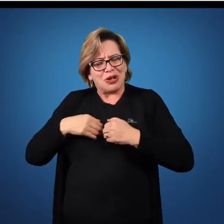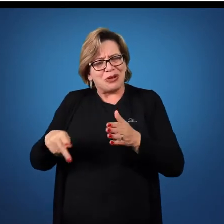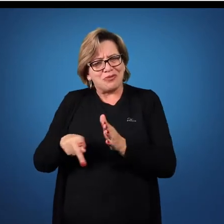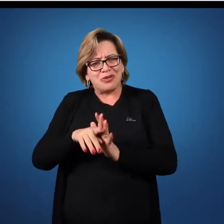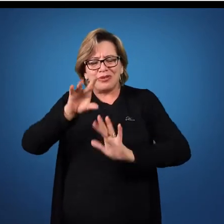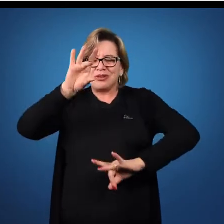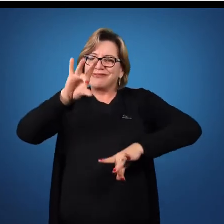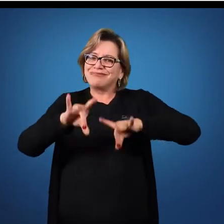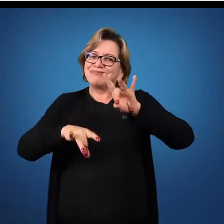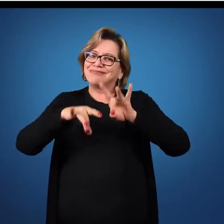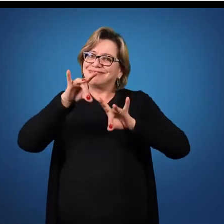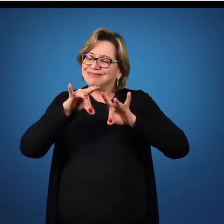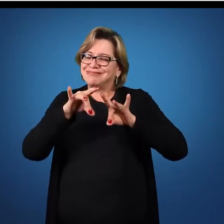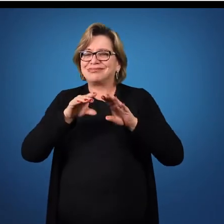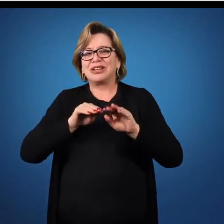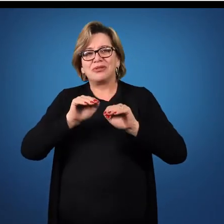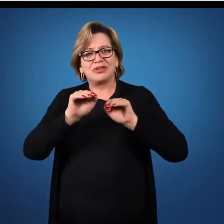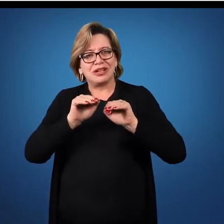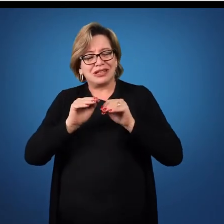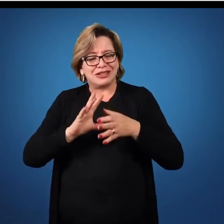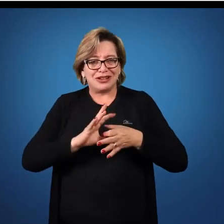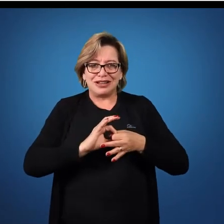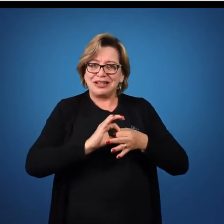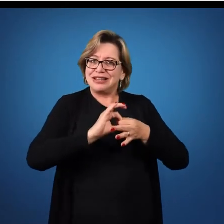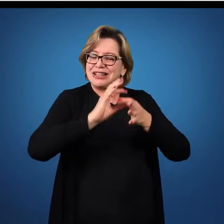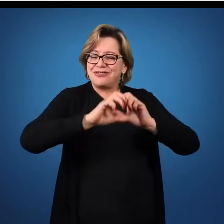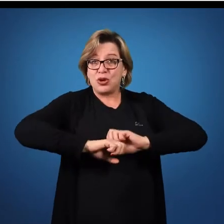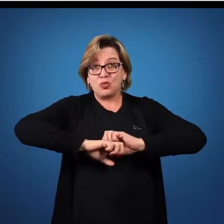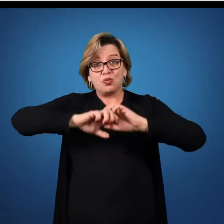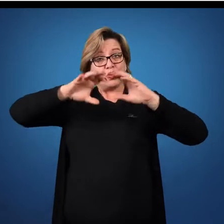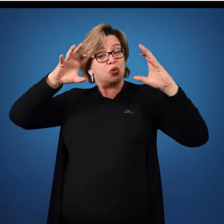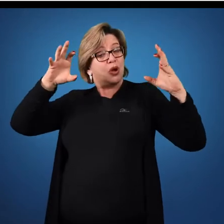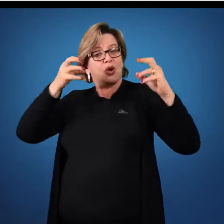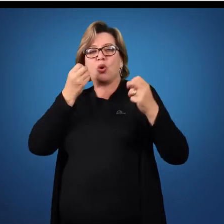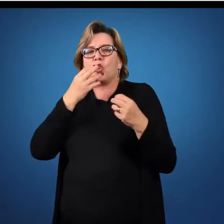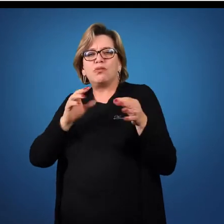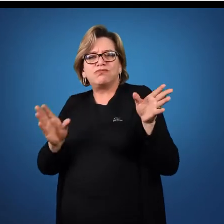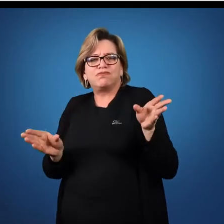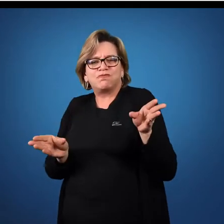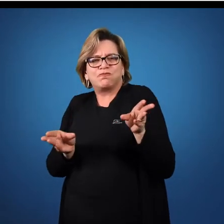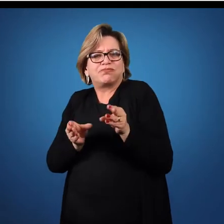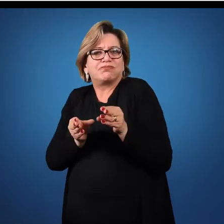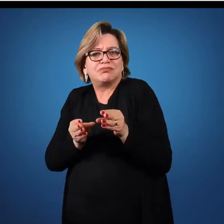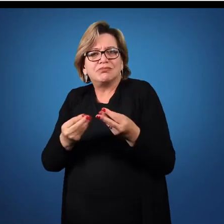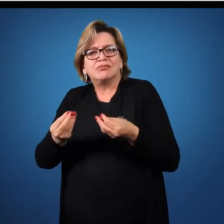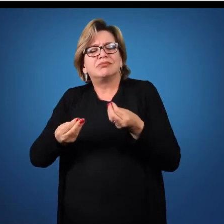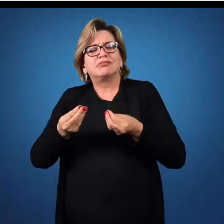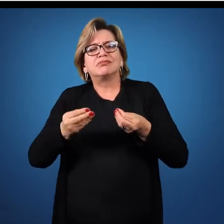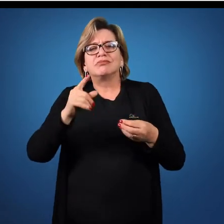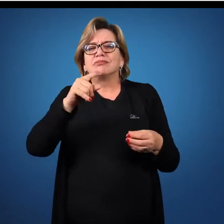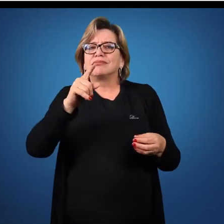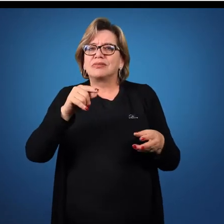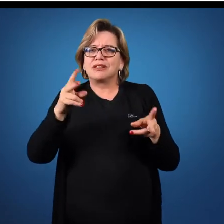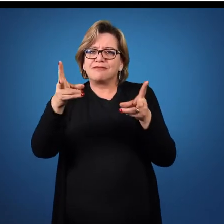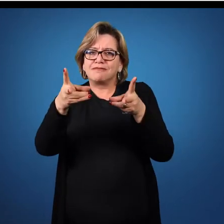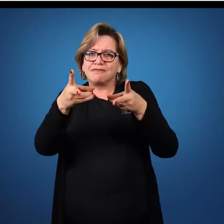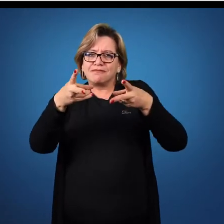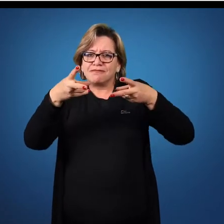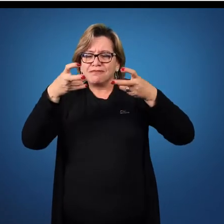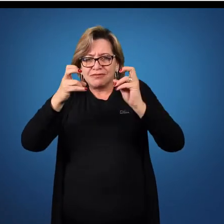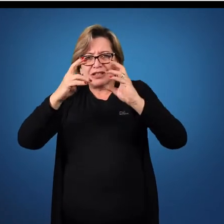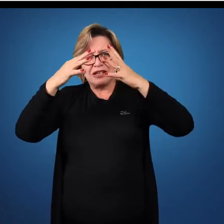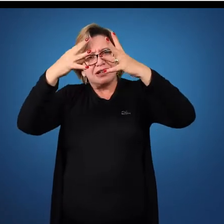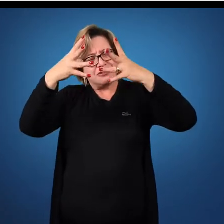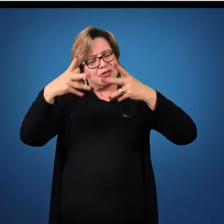movimento pode ser mais livre e expandido, um movimento mais contido. Essa percepção de